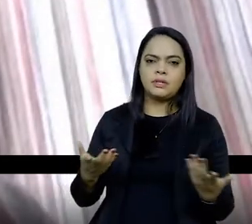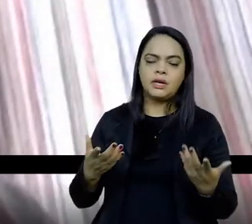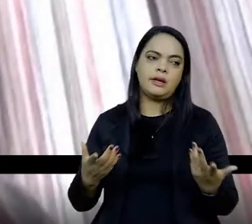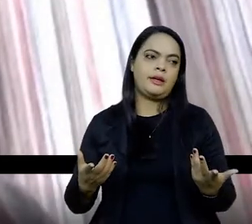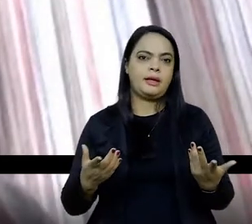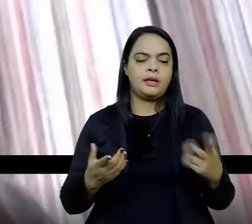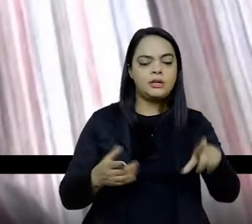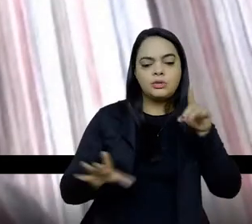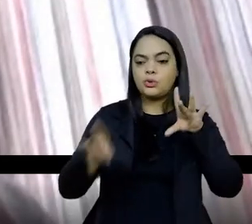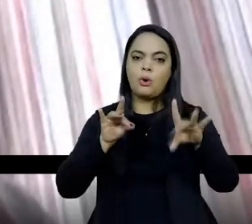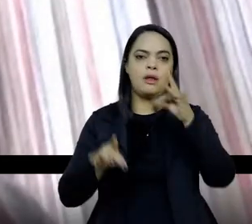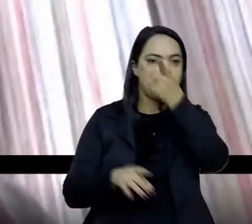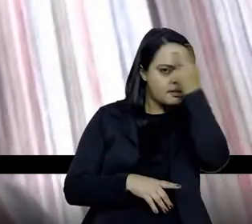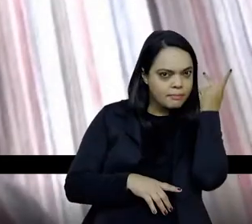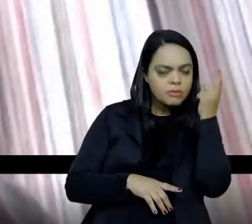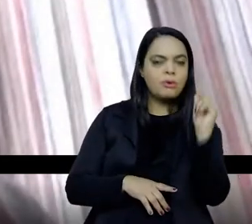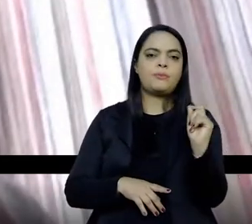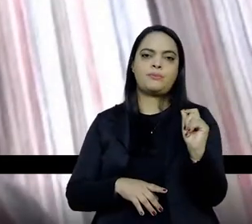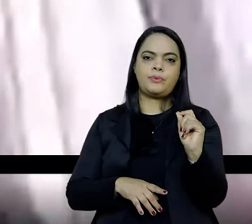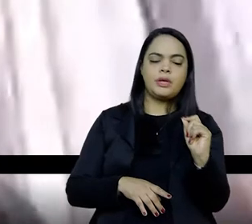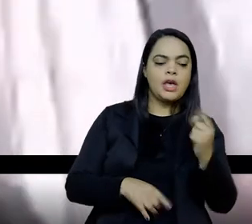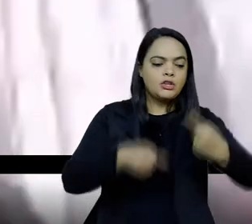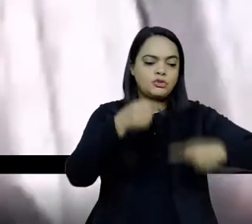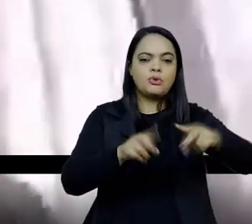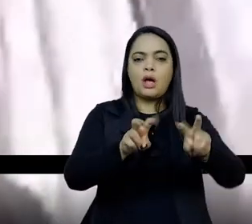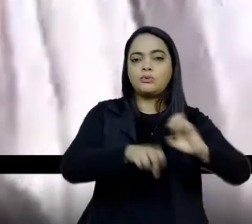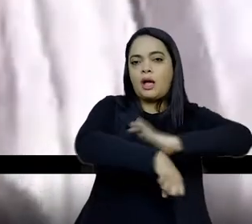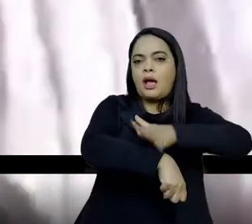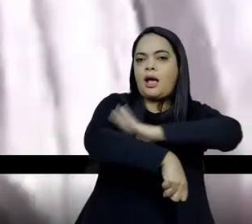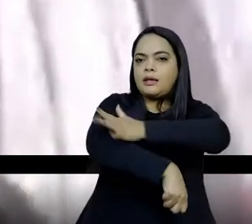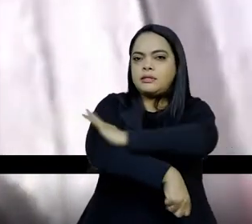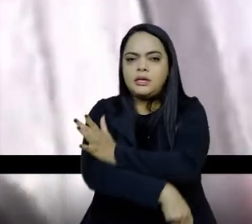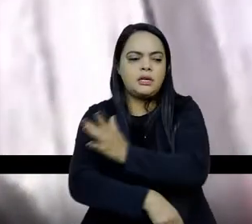racismo, educação ambiental, autoritarismo, né?